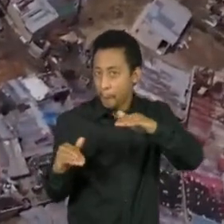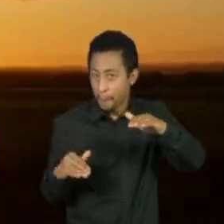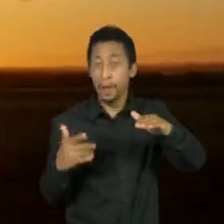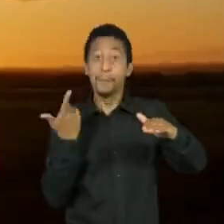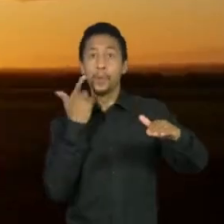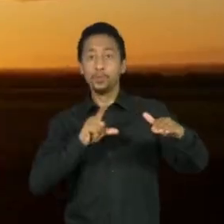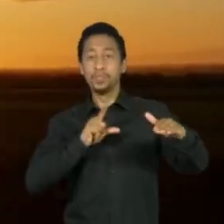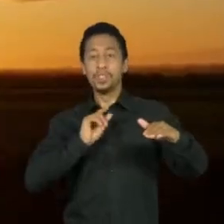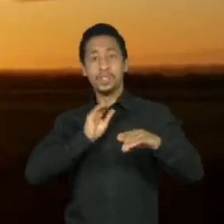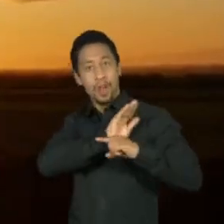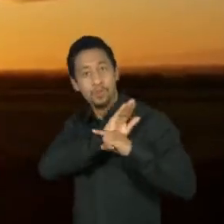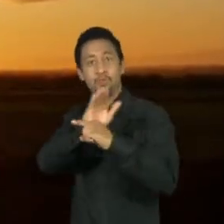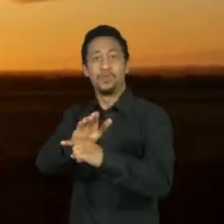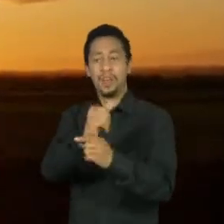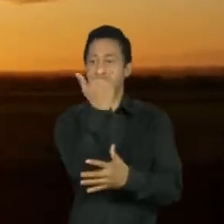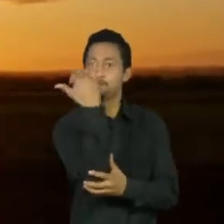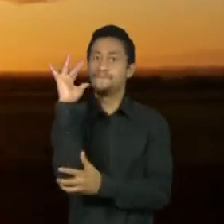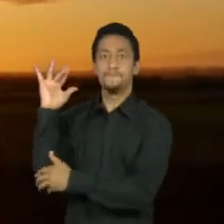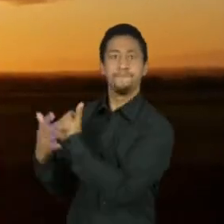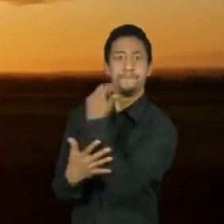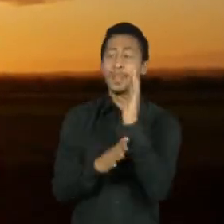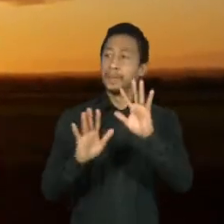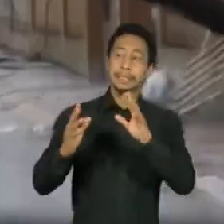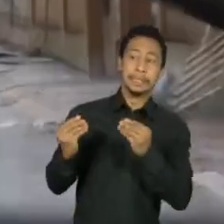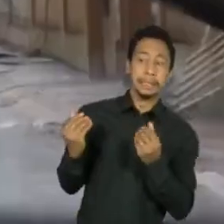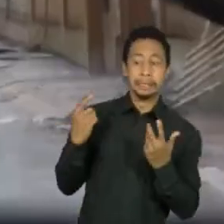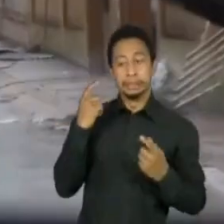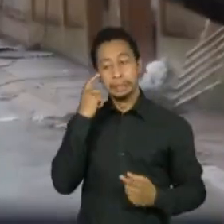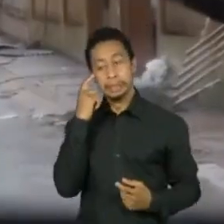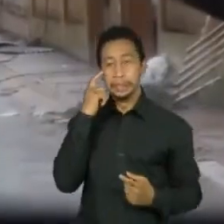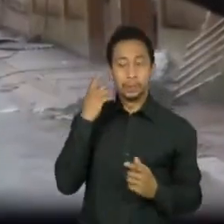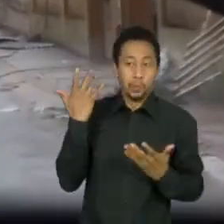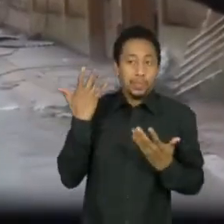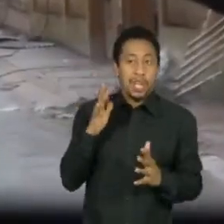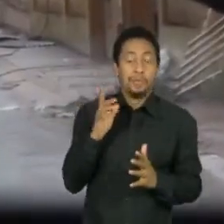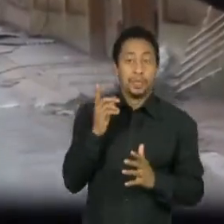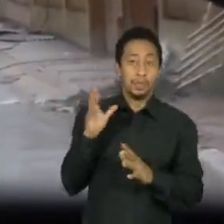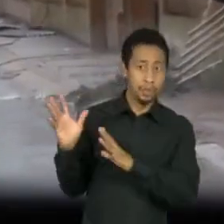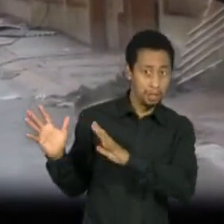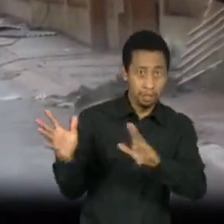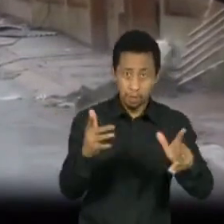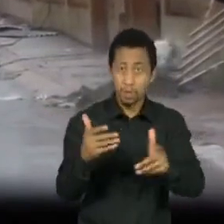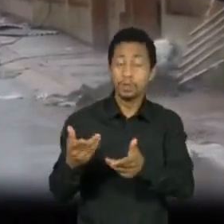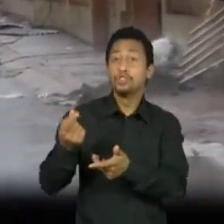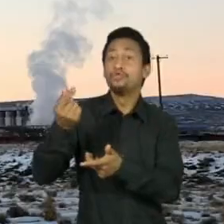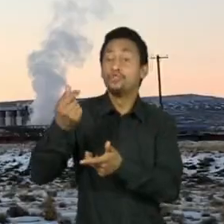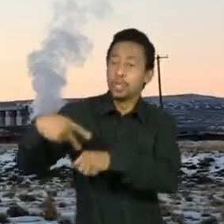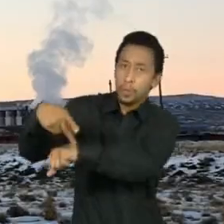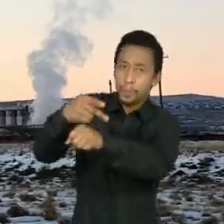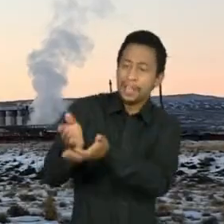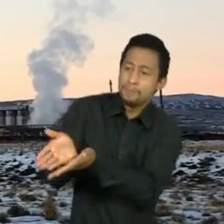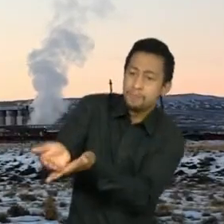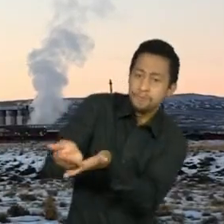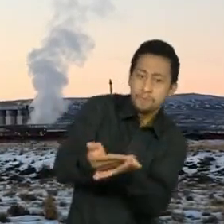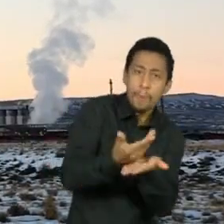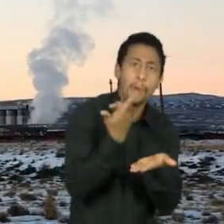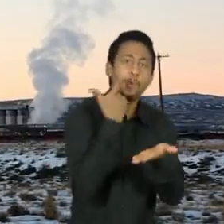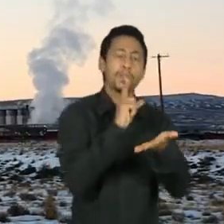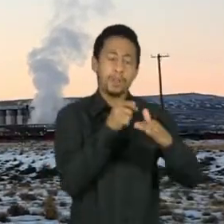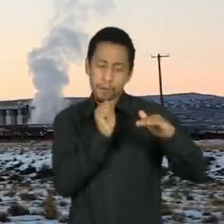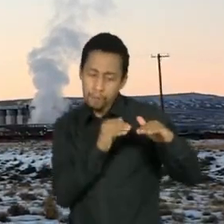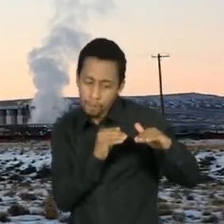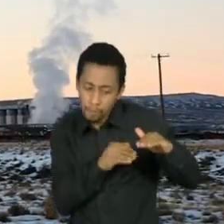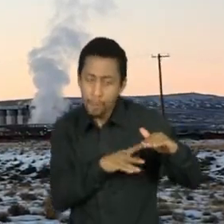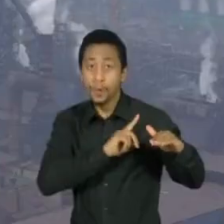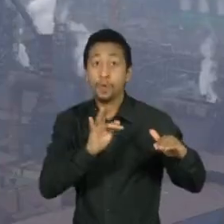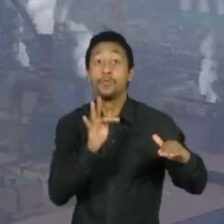novas tecnologias e ações de combate à crise climática. O dinheiro arrecadado não chega nem à metade. As metas de despoluição